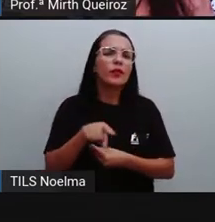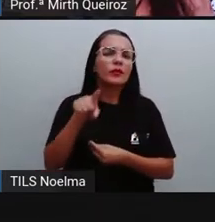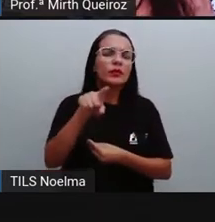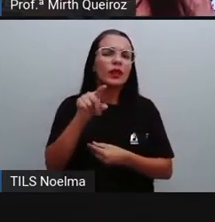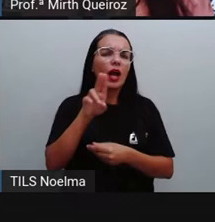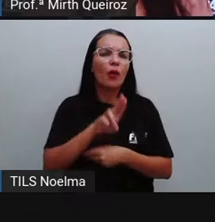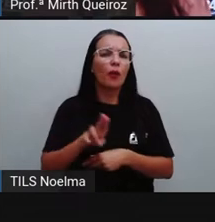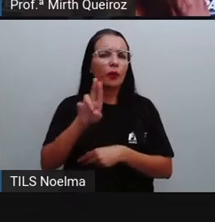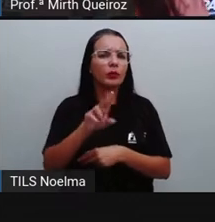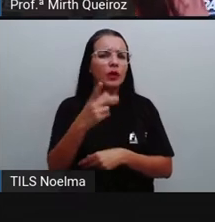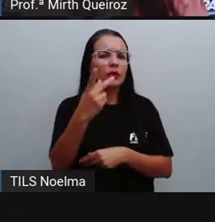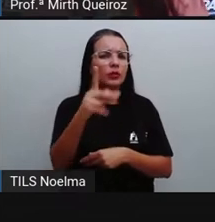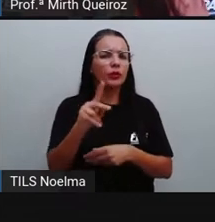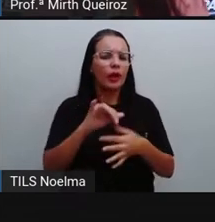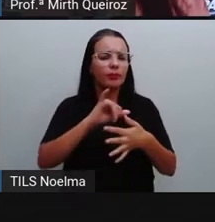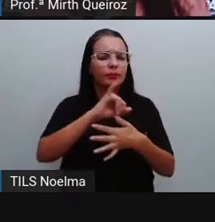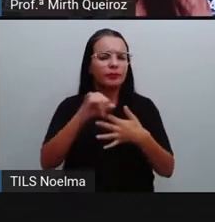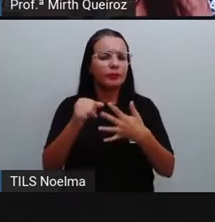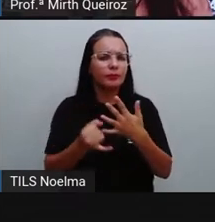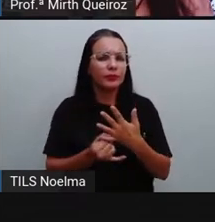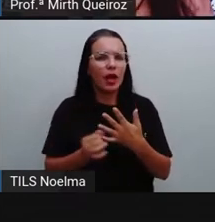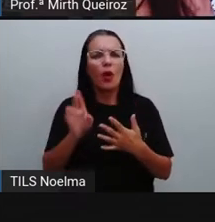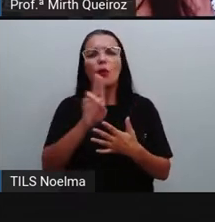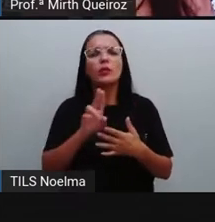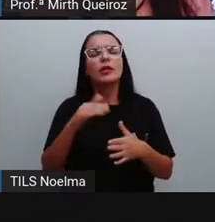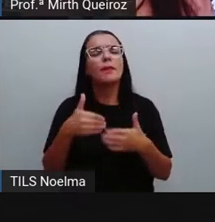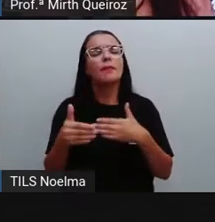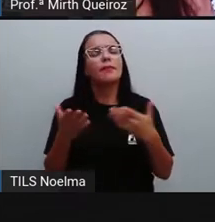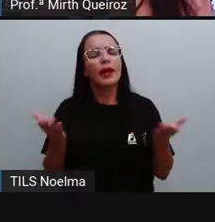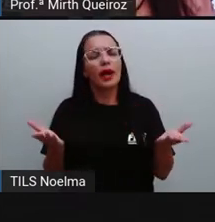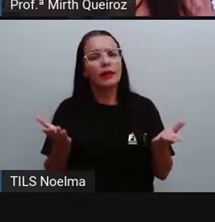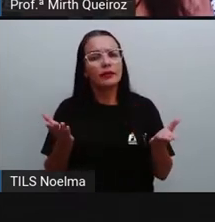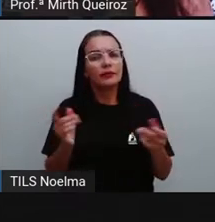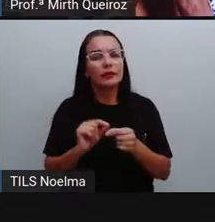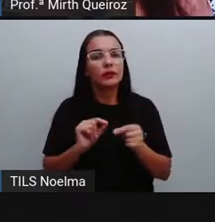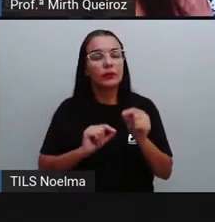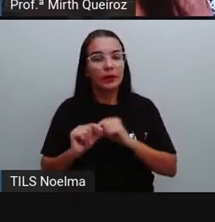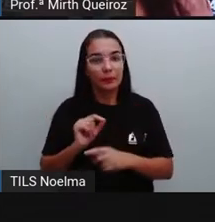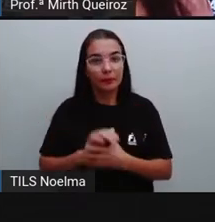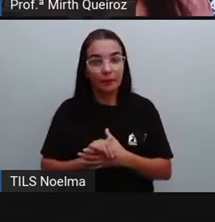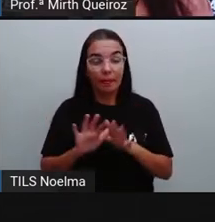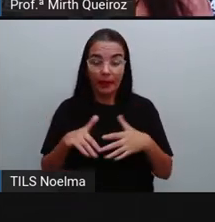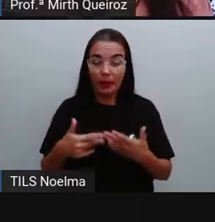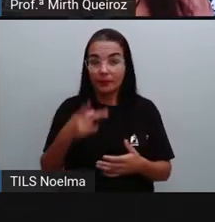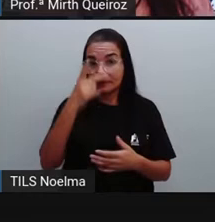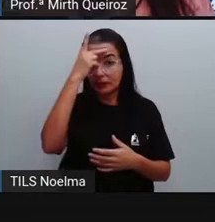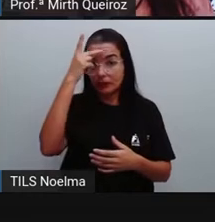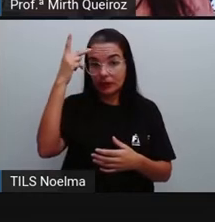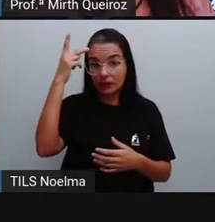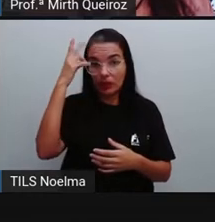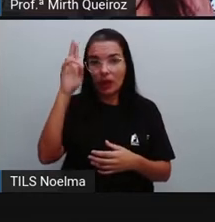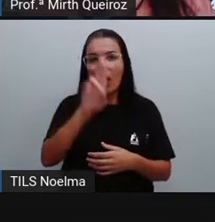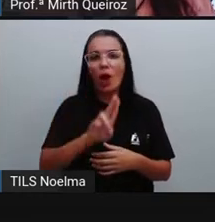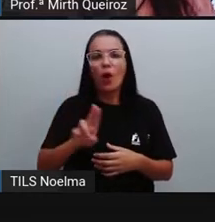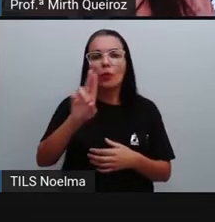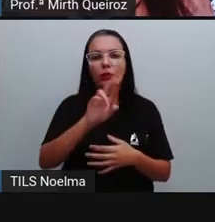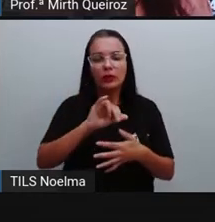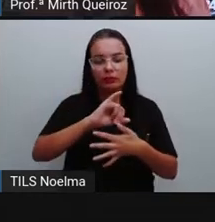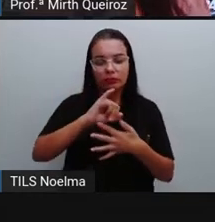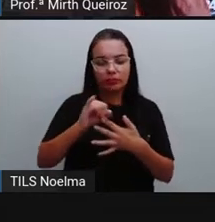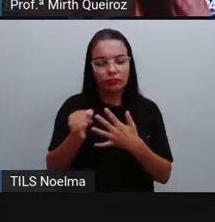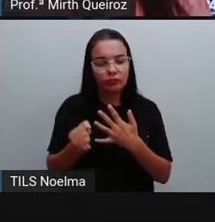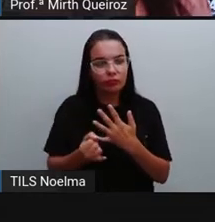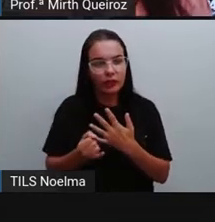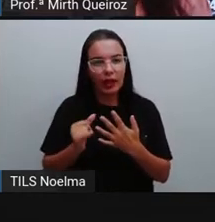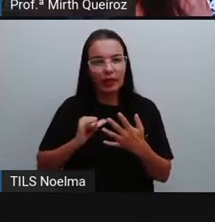redes sociais? Para que é que vocês utilizam as redes sociais? Há pessoas que utilizam as redes sociais como uma forma de interagir com